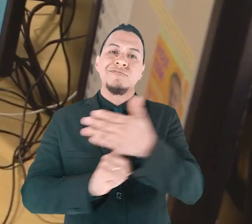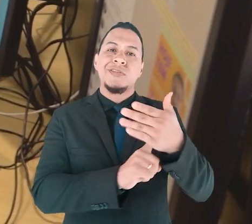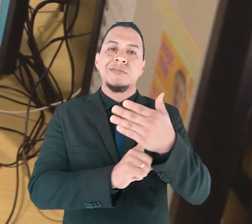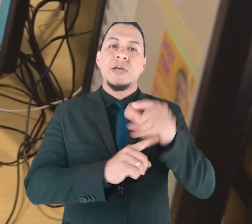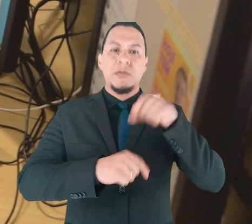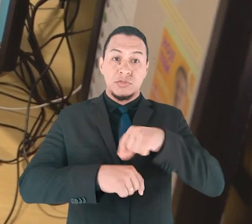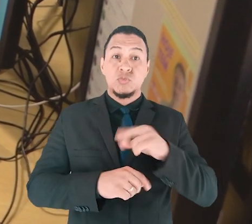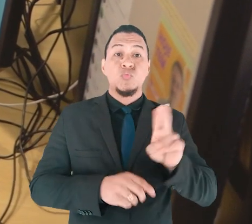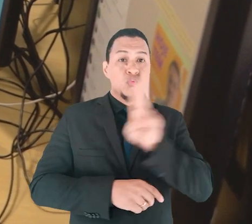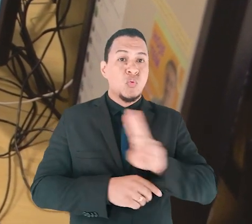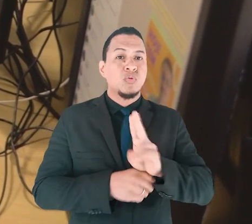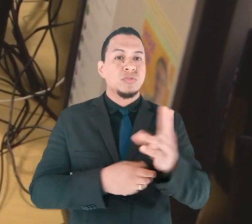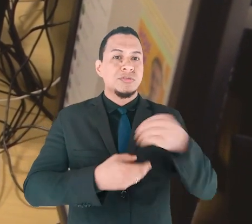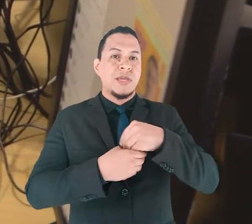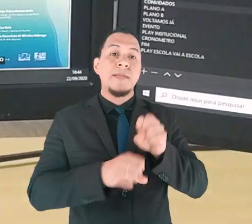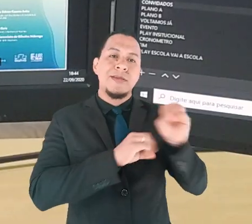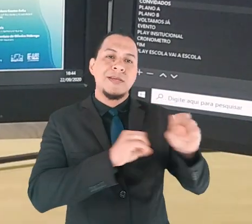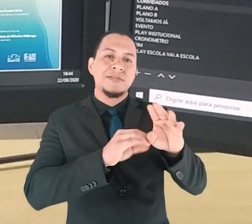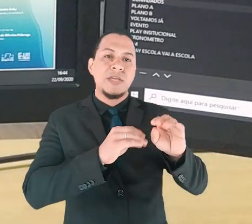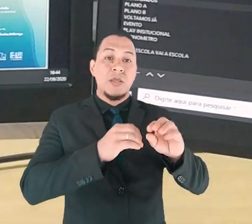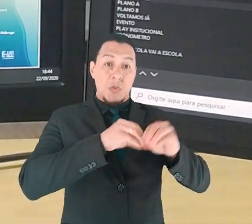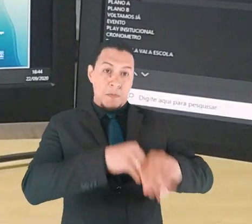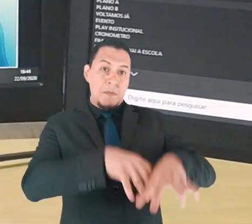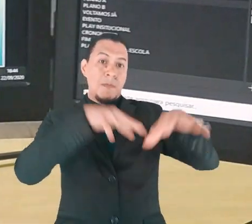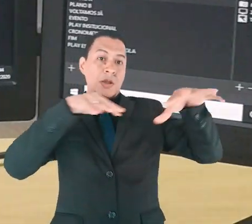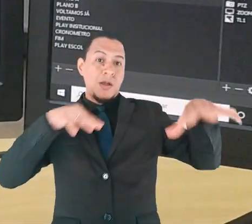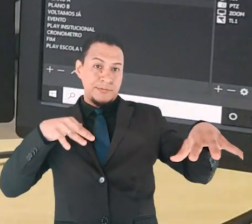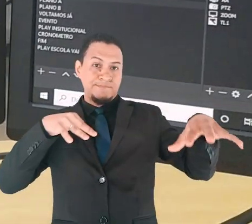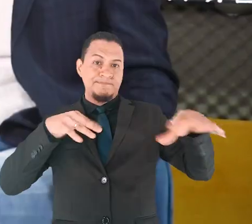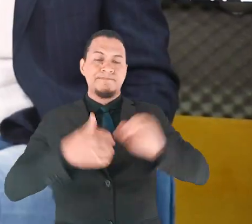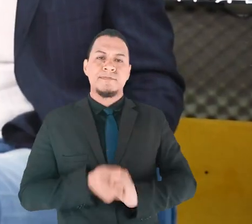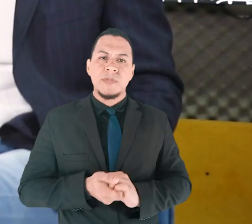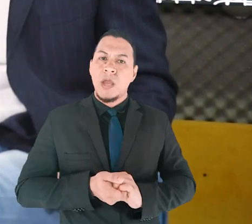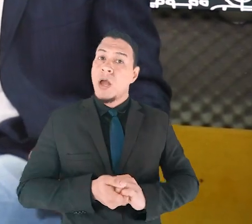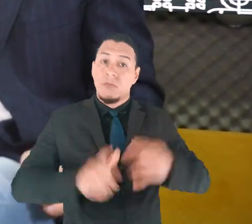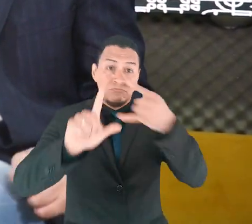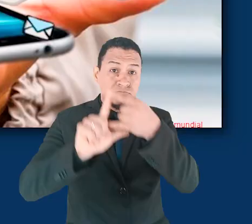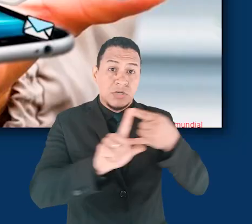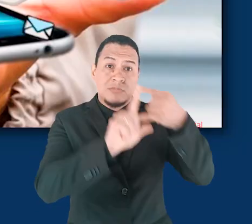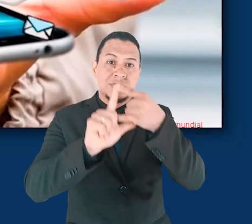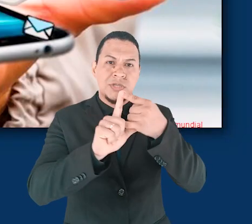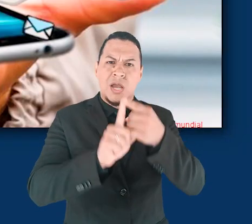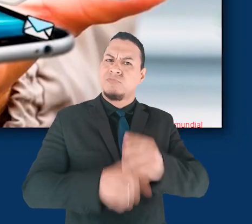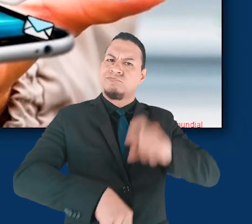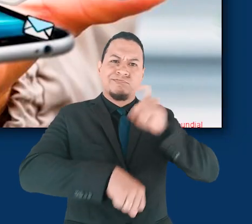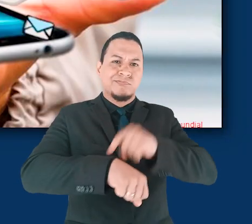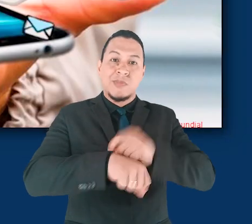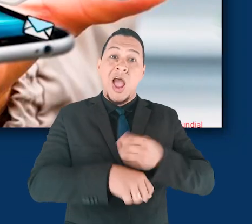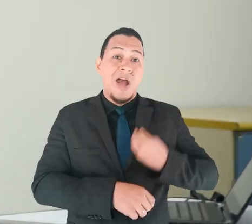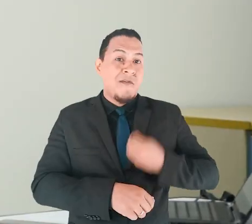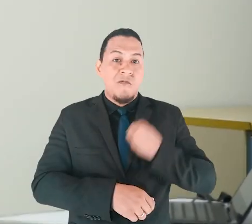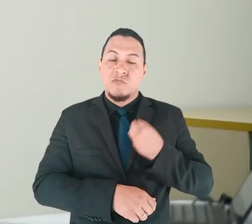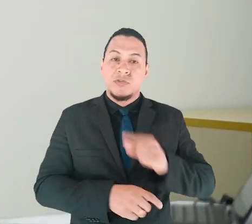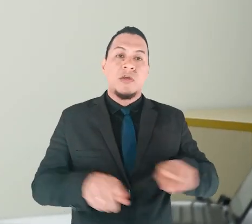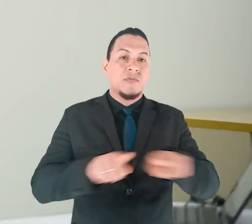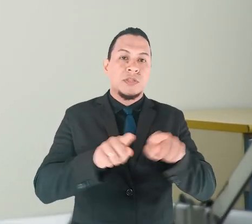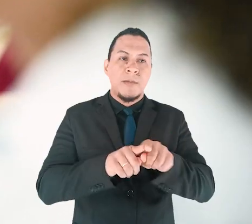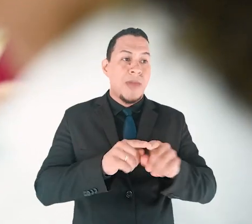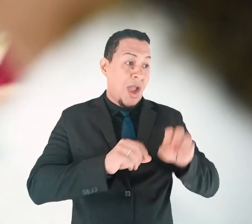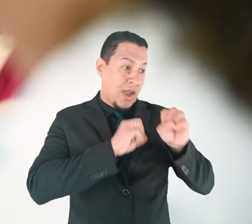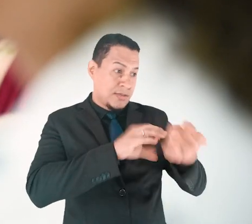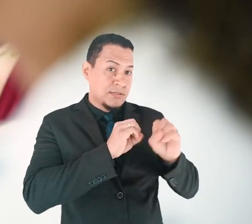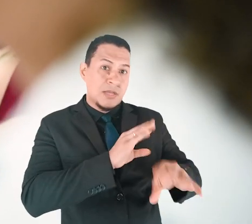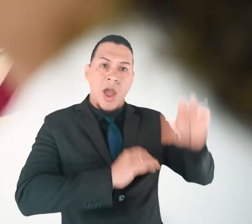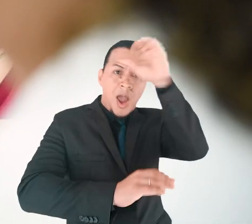corporativa à distância. Transmissões em tempo real, aulas gravadas, aprender e ensinar